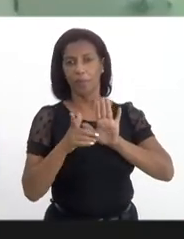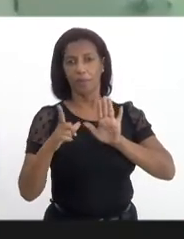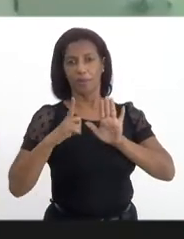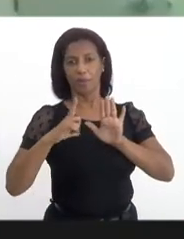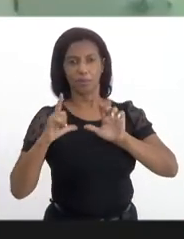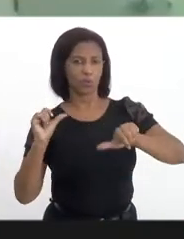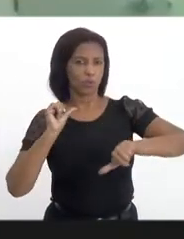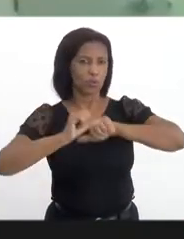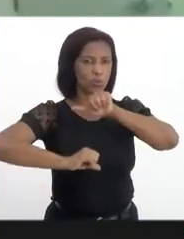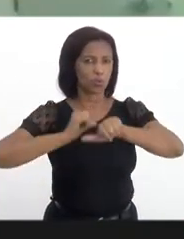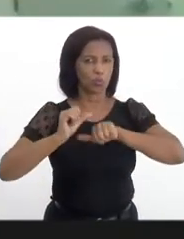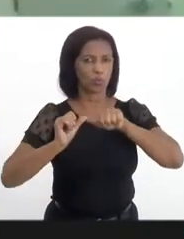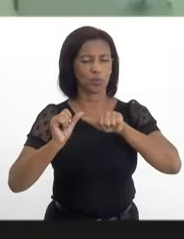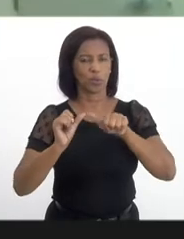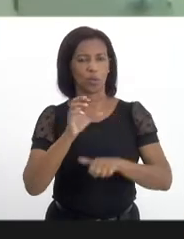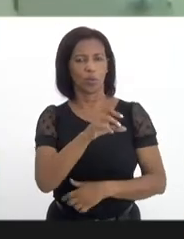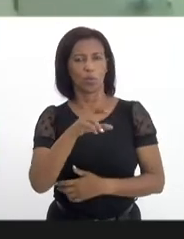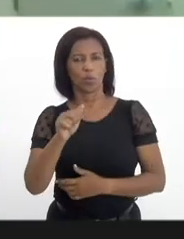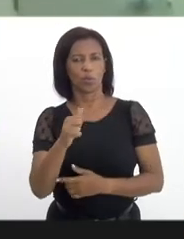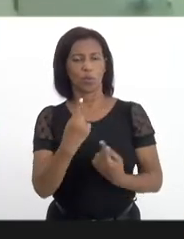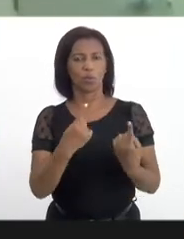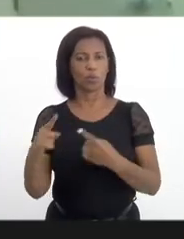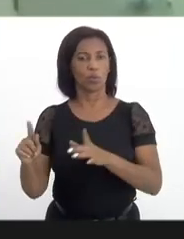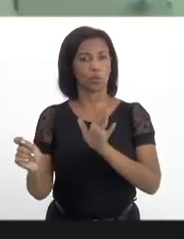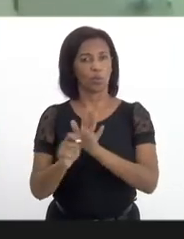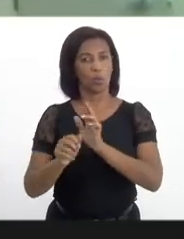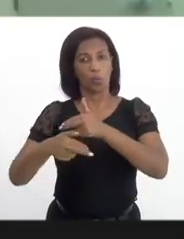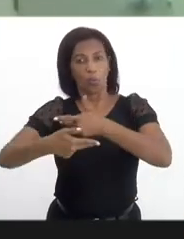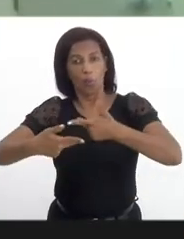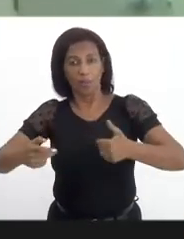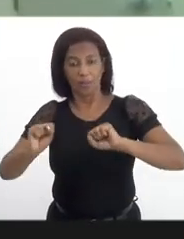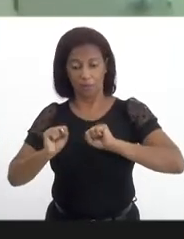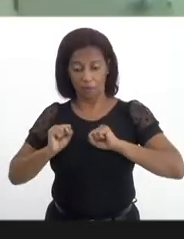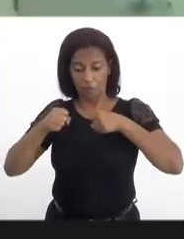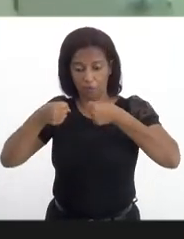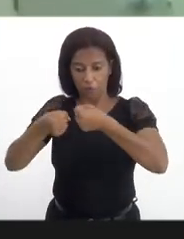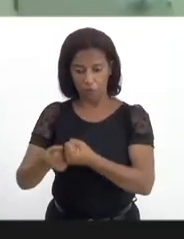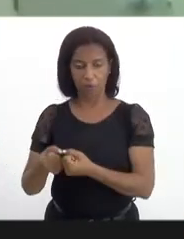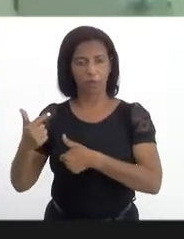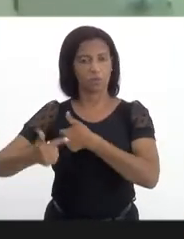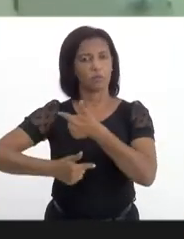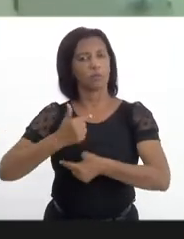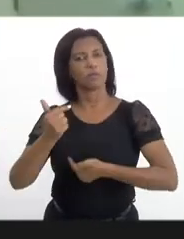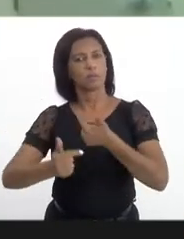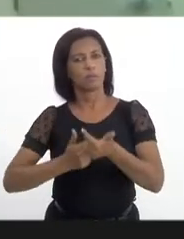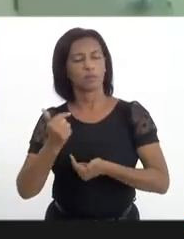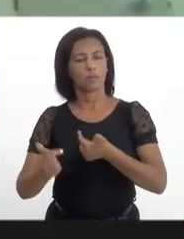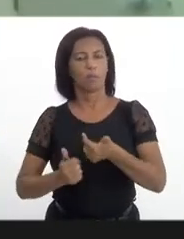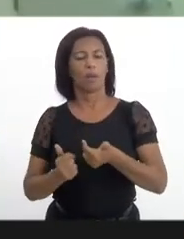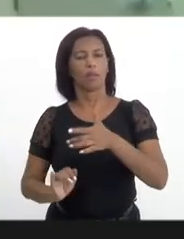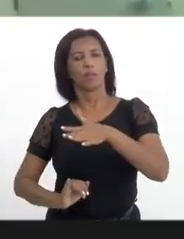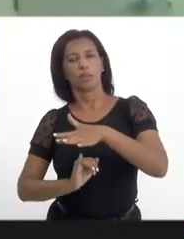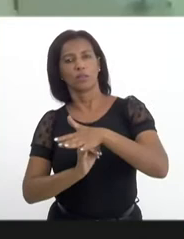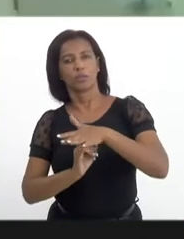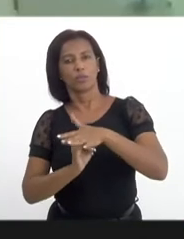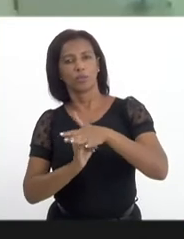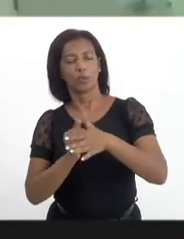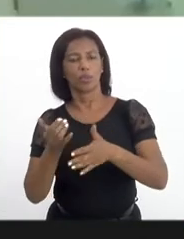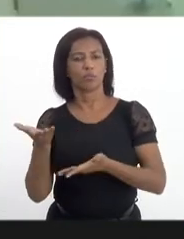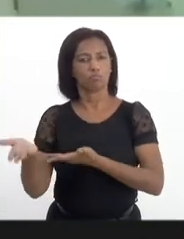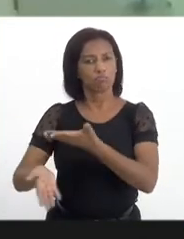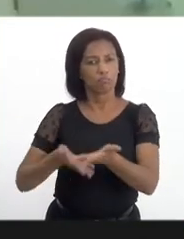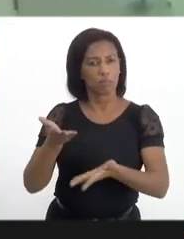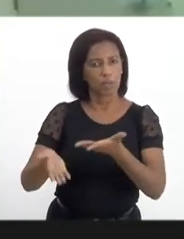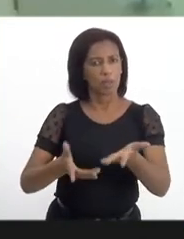reestruturar o Conselho Municipal de Drogas é qualificar e fortalecer o trabalho que as instituições, comunidades terapêuticas